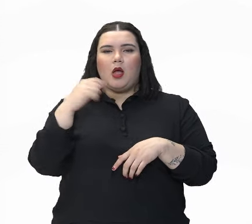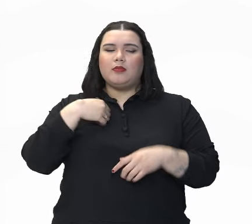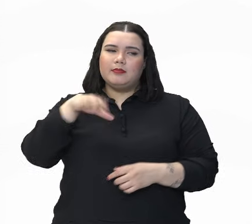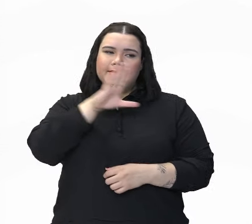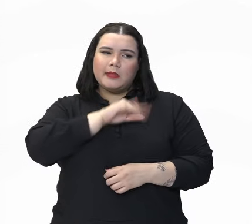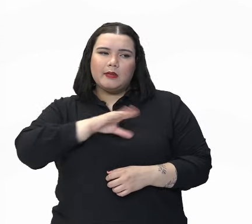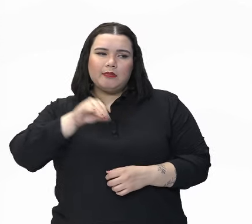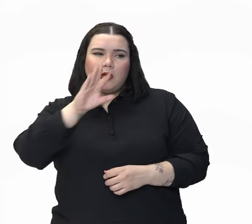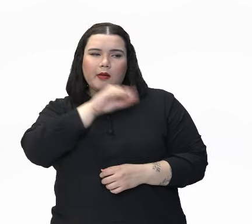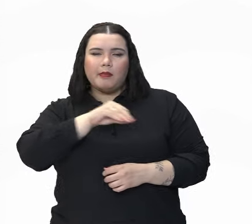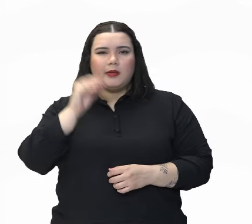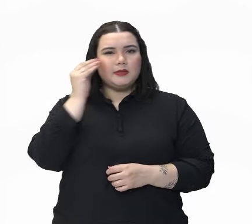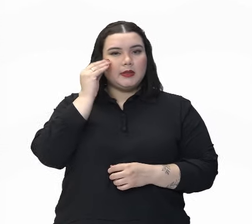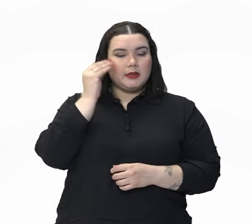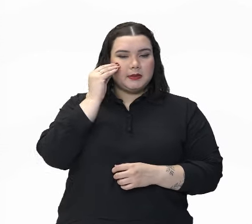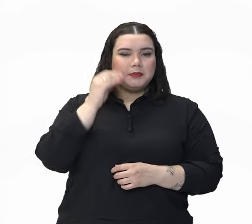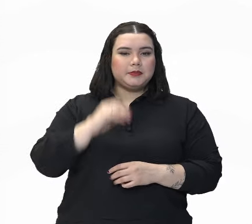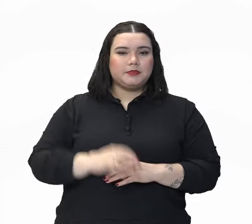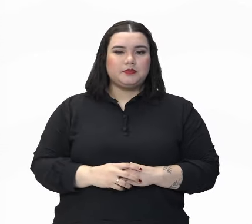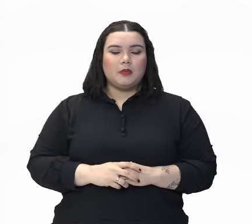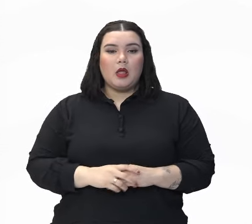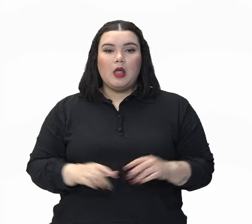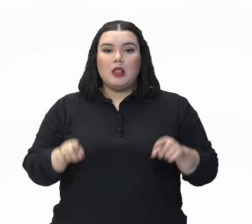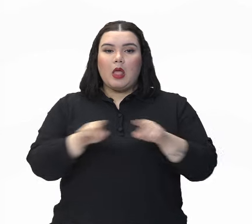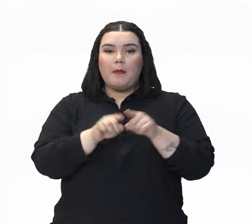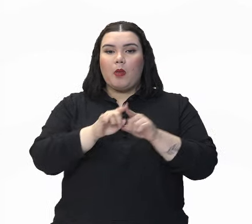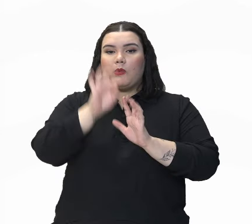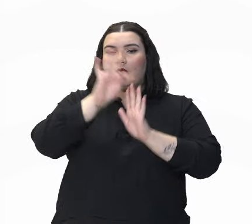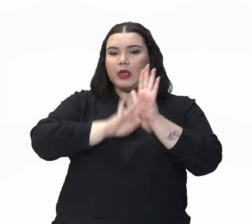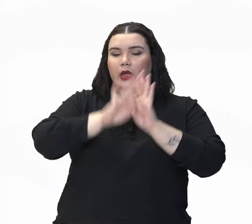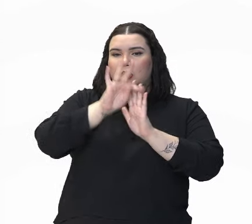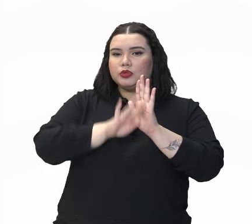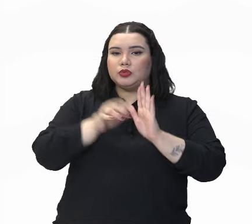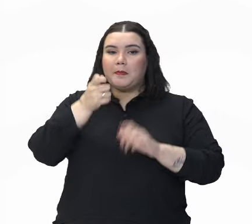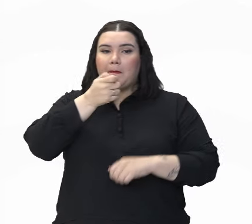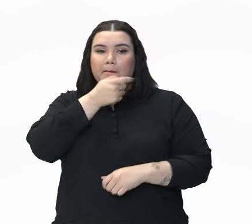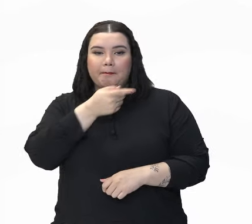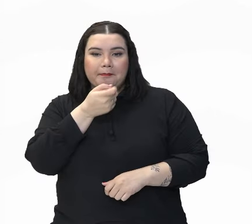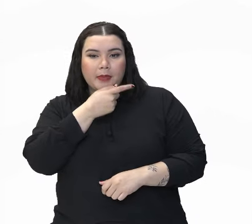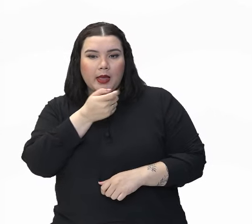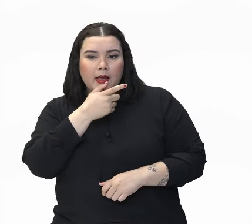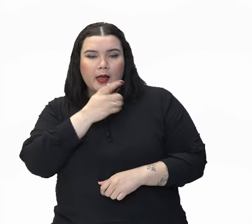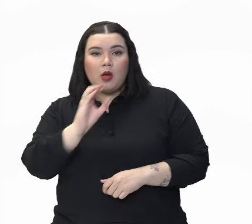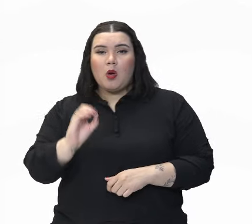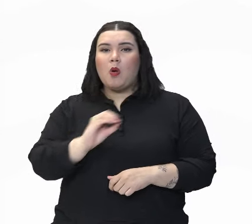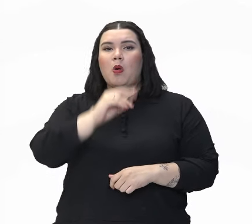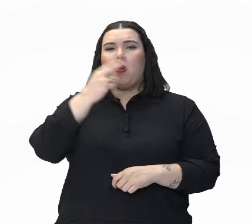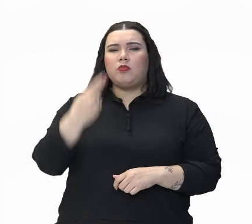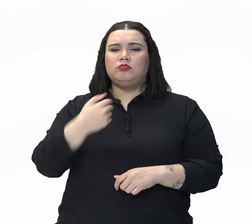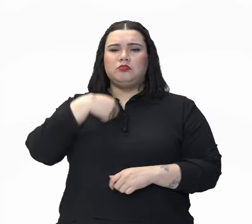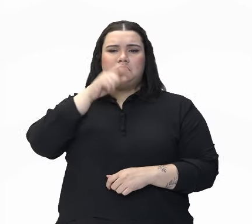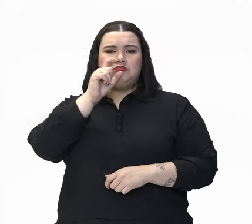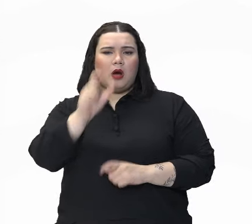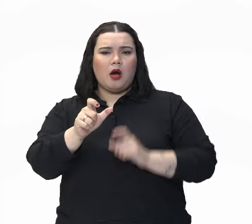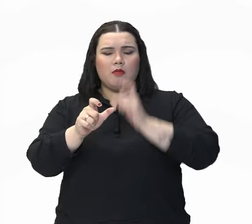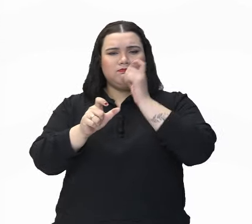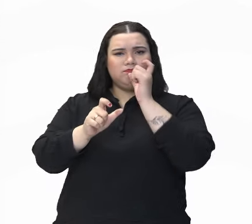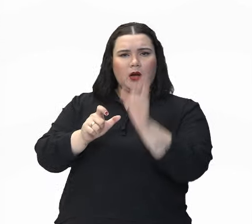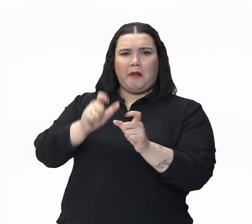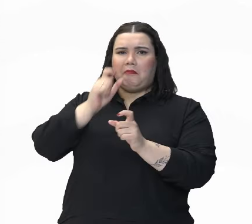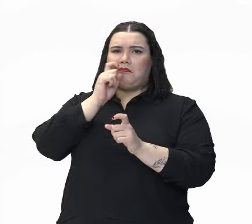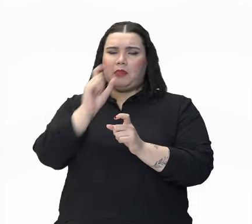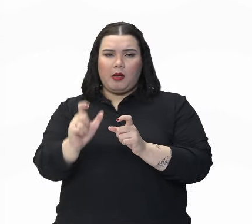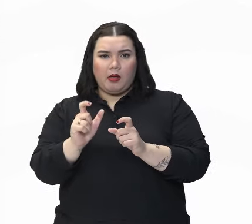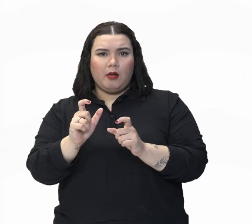tem texto que a intenção é fazer rir. Outros, ofender, né? Quando alguém